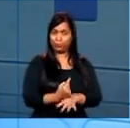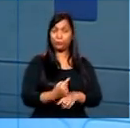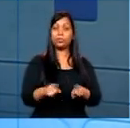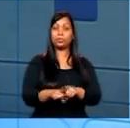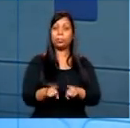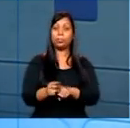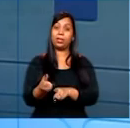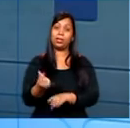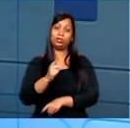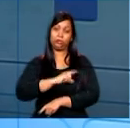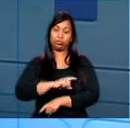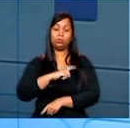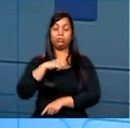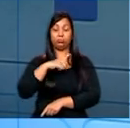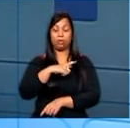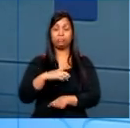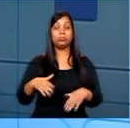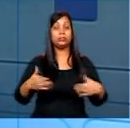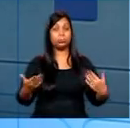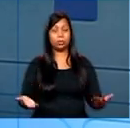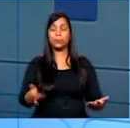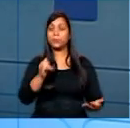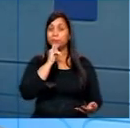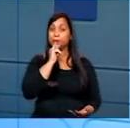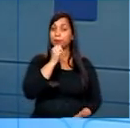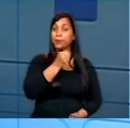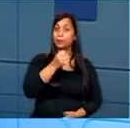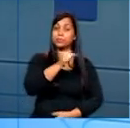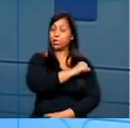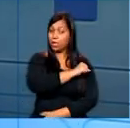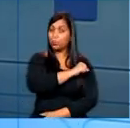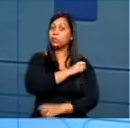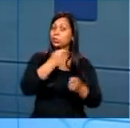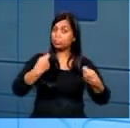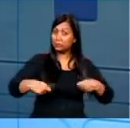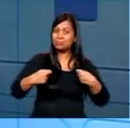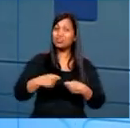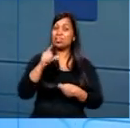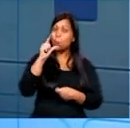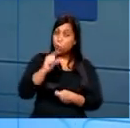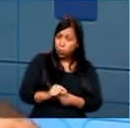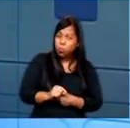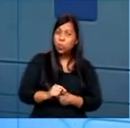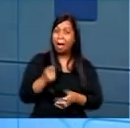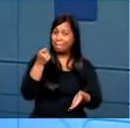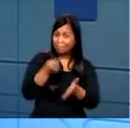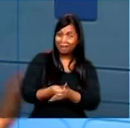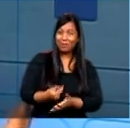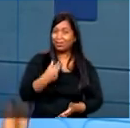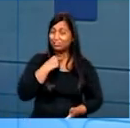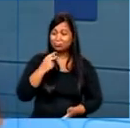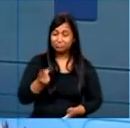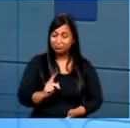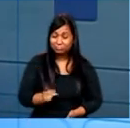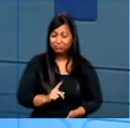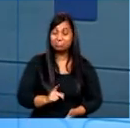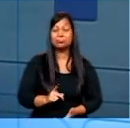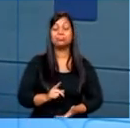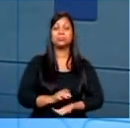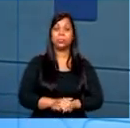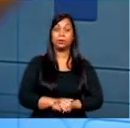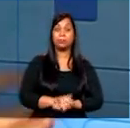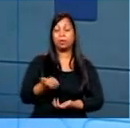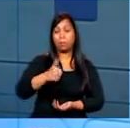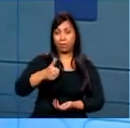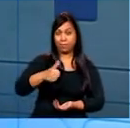renda socioeconômica. Então, aqueles alunos que precisam mais e que têm menos condições de pagar, a partir de uma avaliação que nem é tão